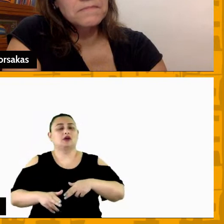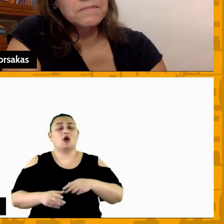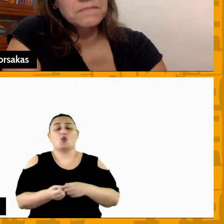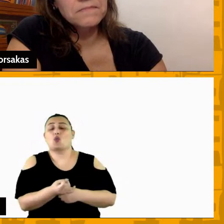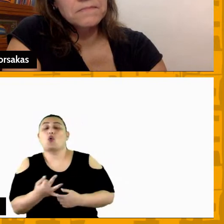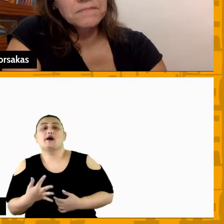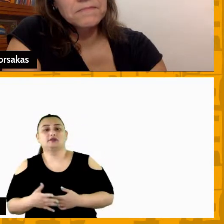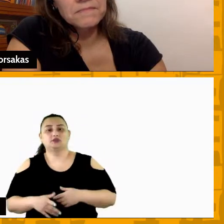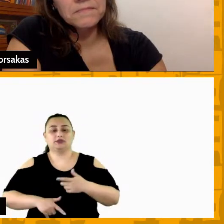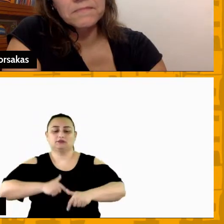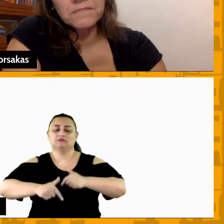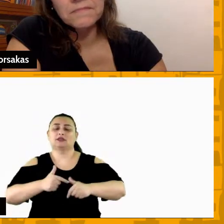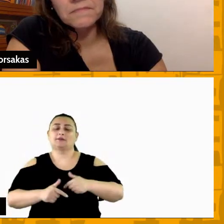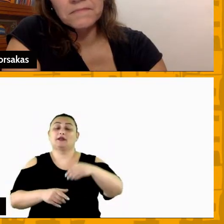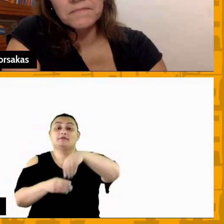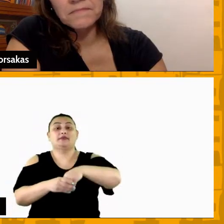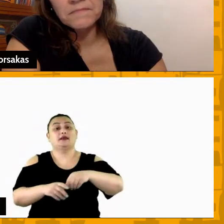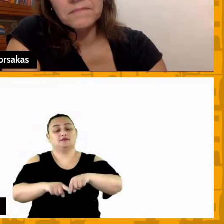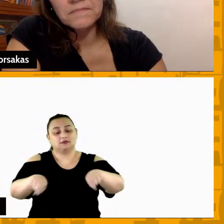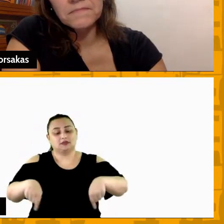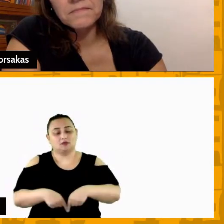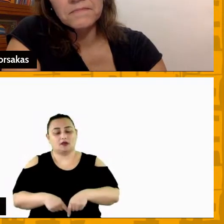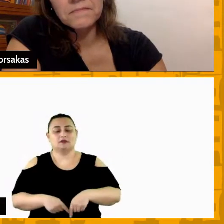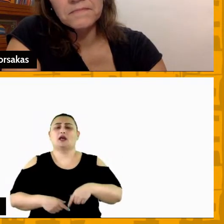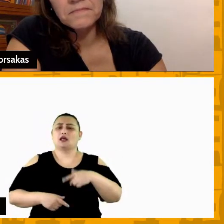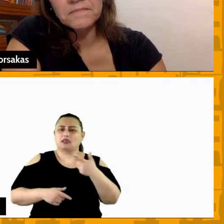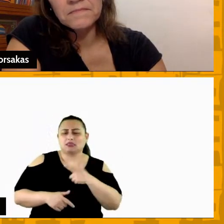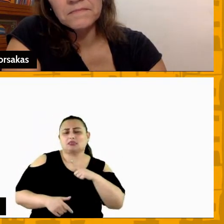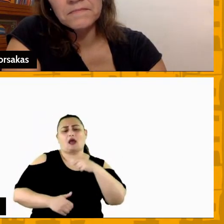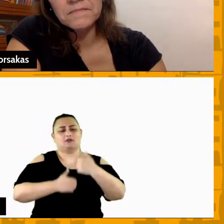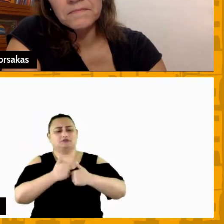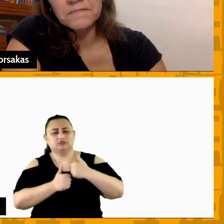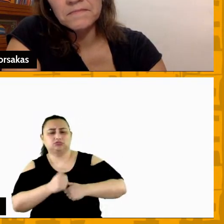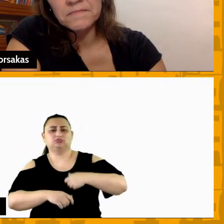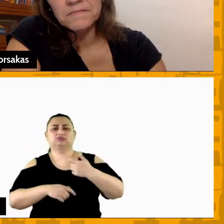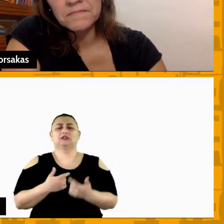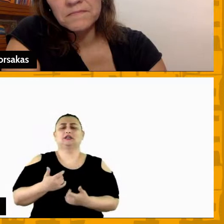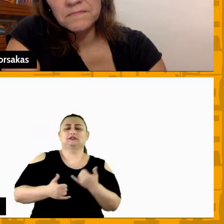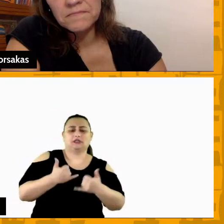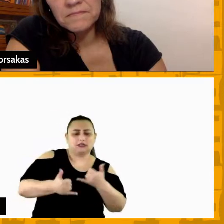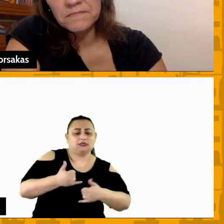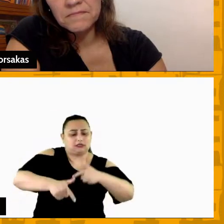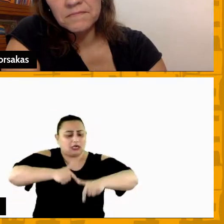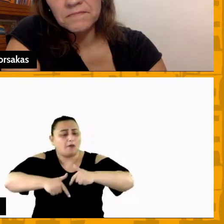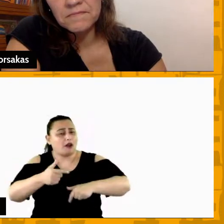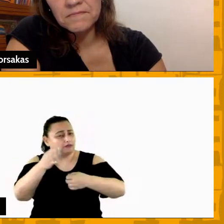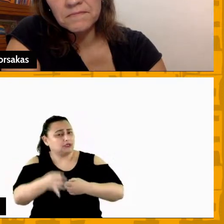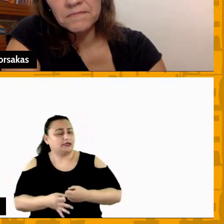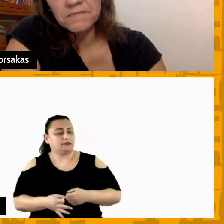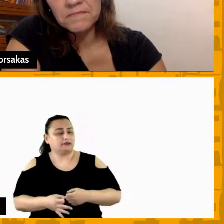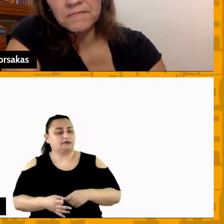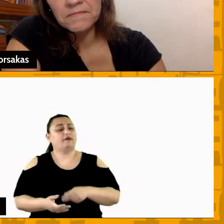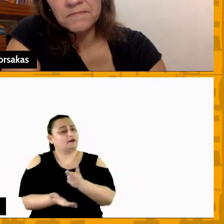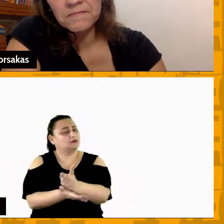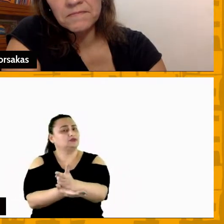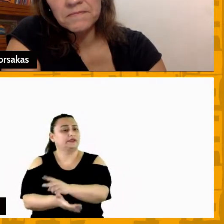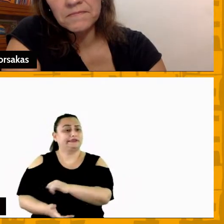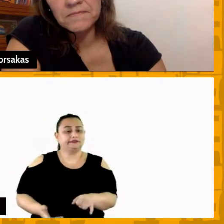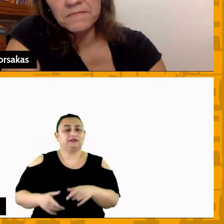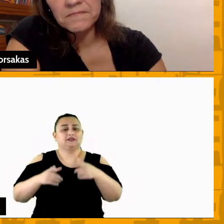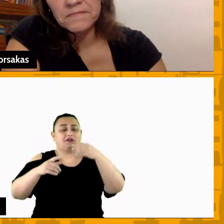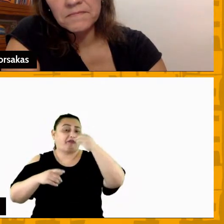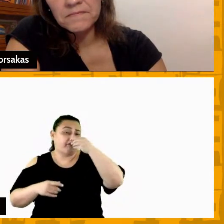desenvolvendo então o atleta está desenvolvendo está tendo um rendimento bom na quadra ele vai permanecer se ele cair